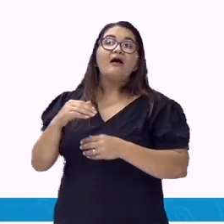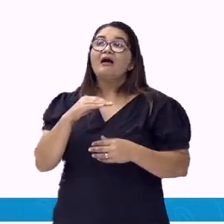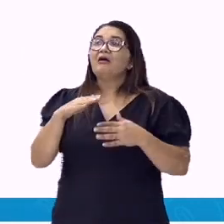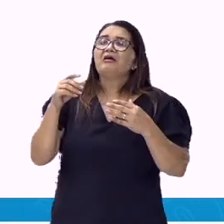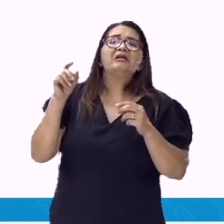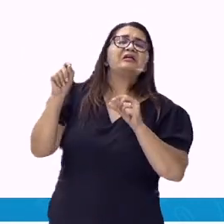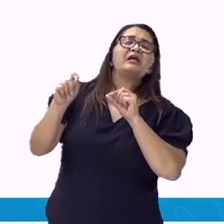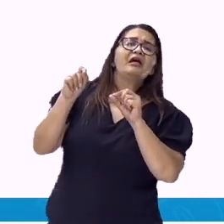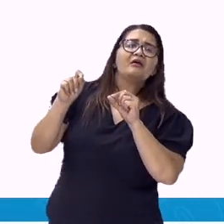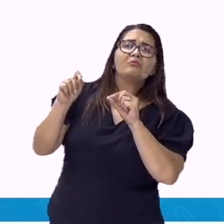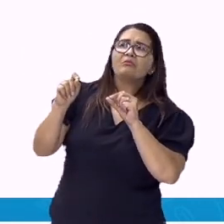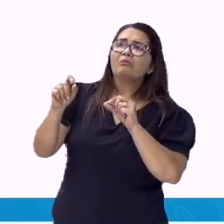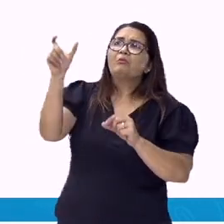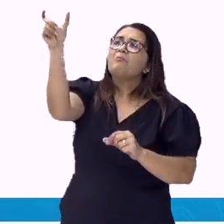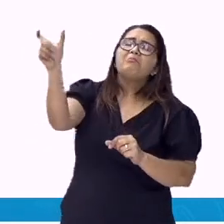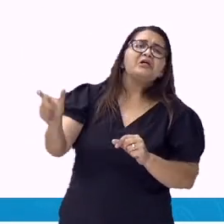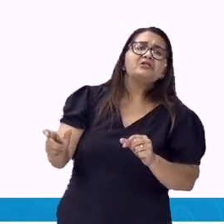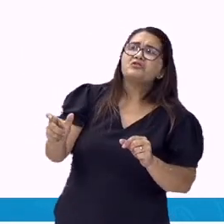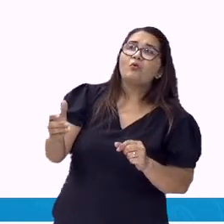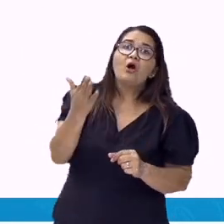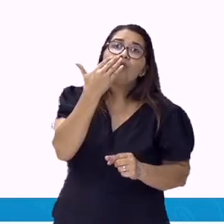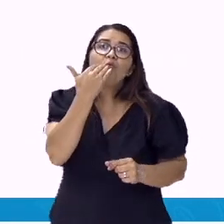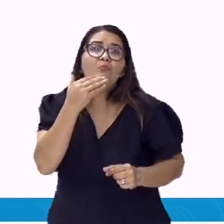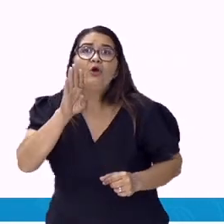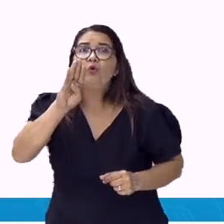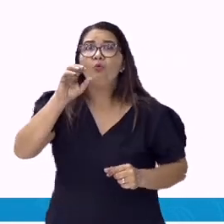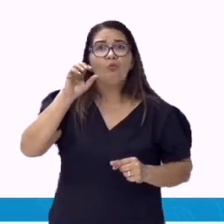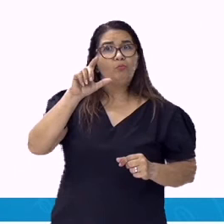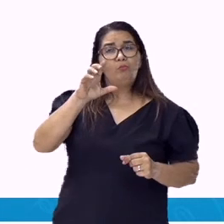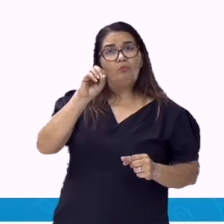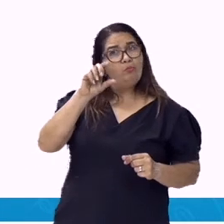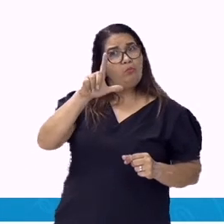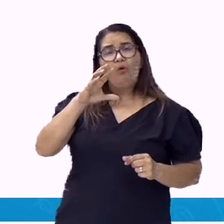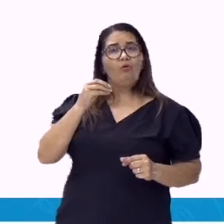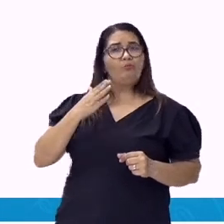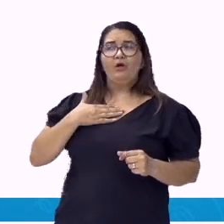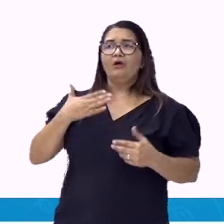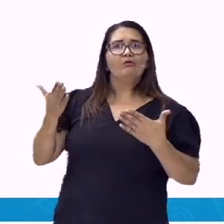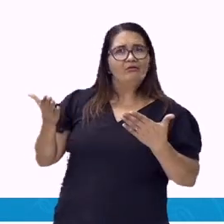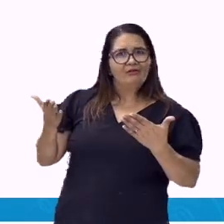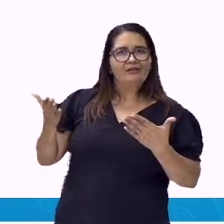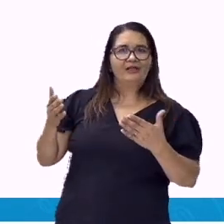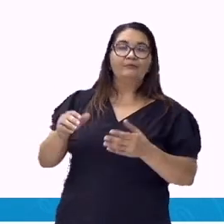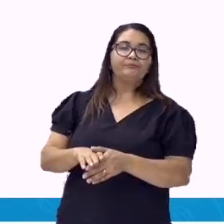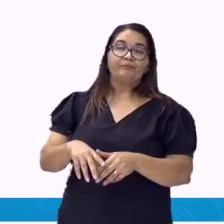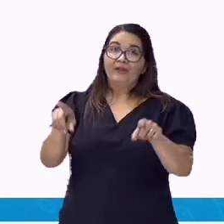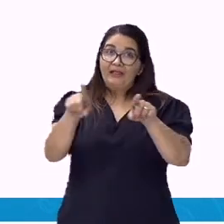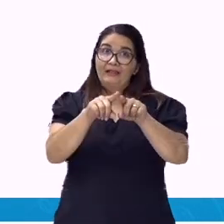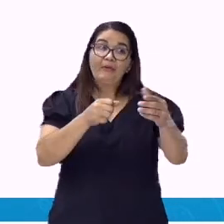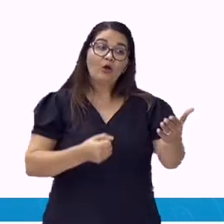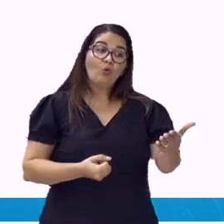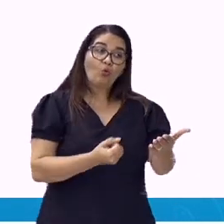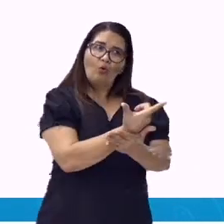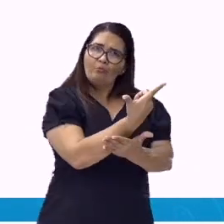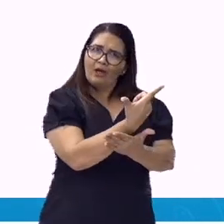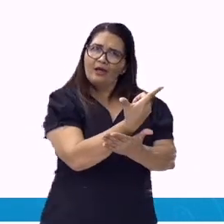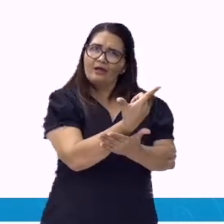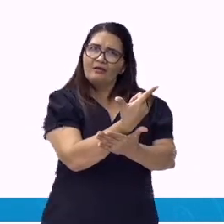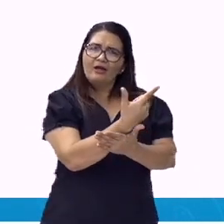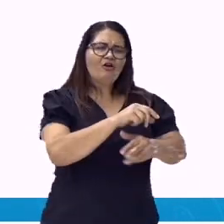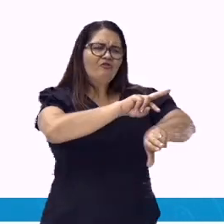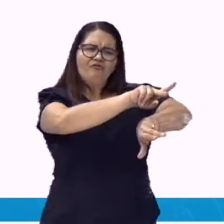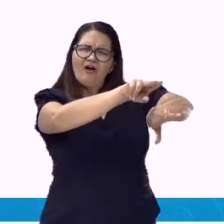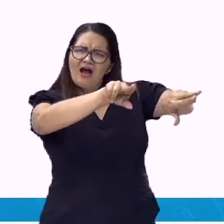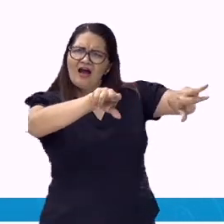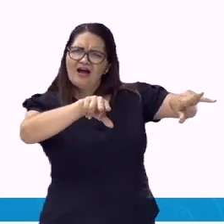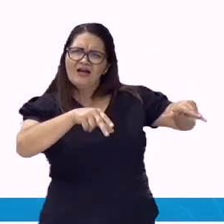É um pronome indefinido. Comprei muitos livros. Não